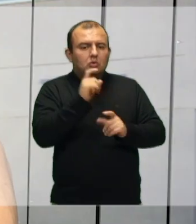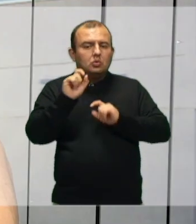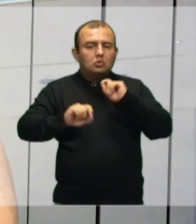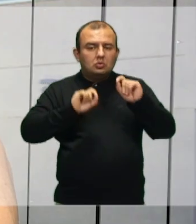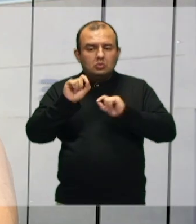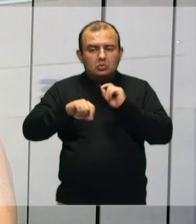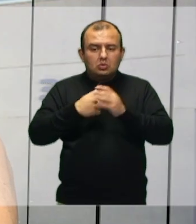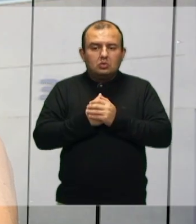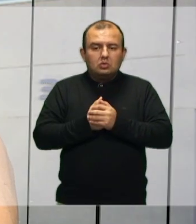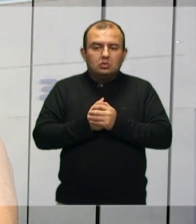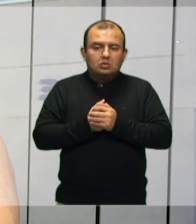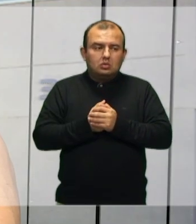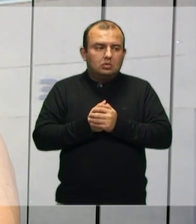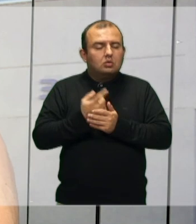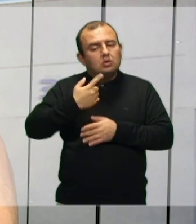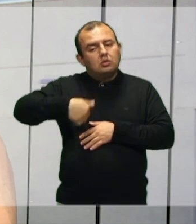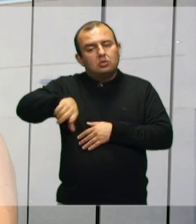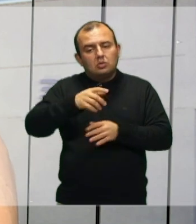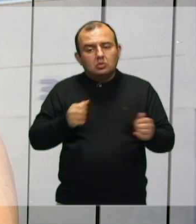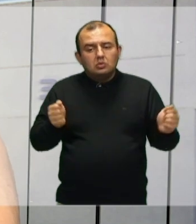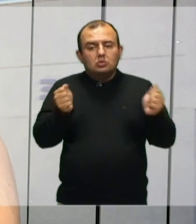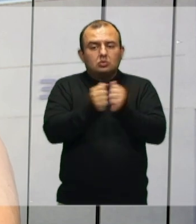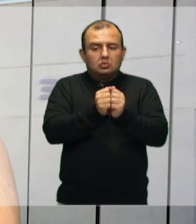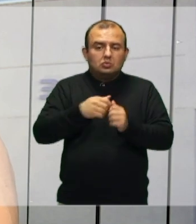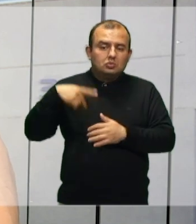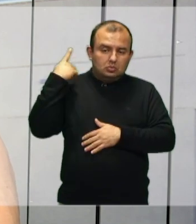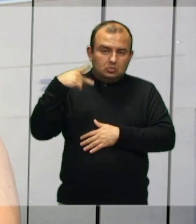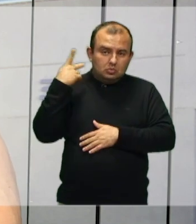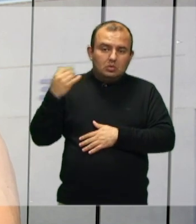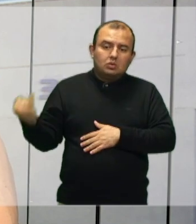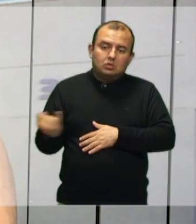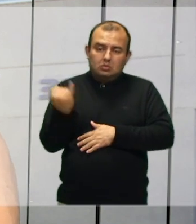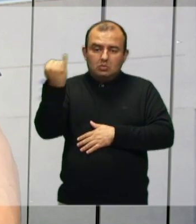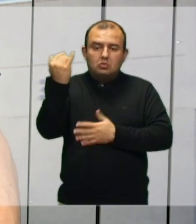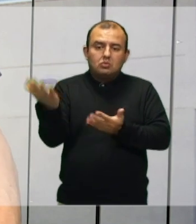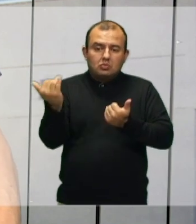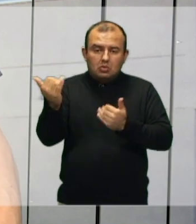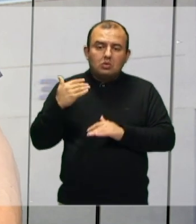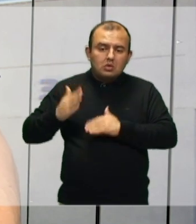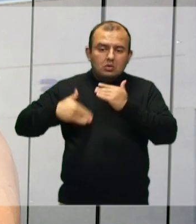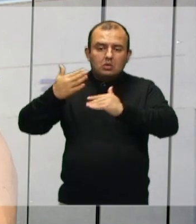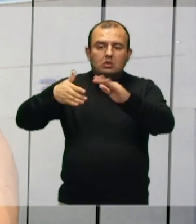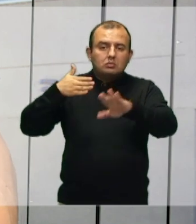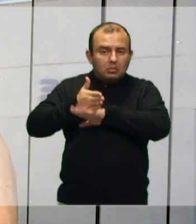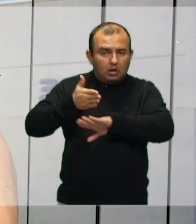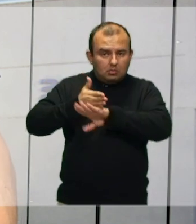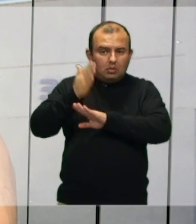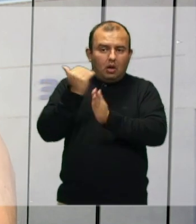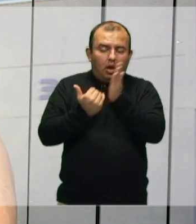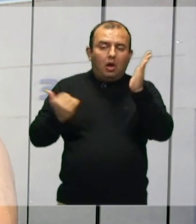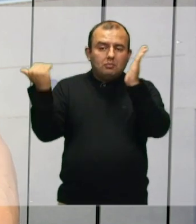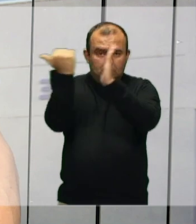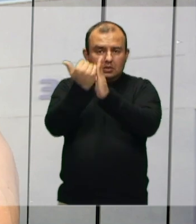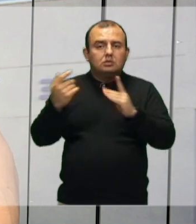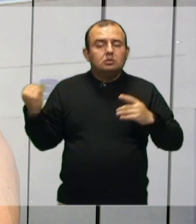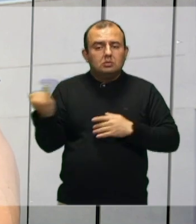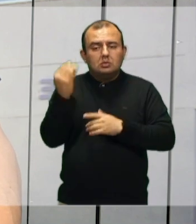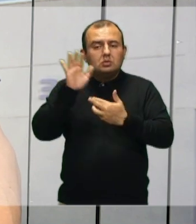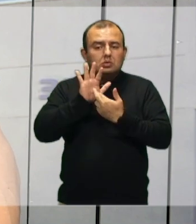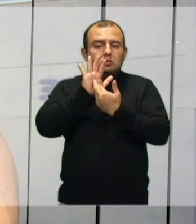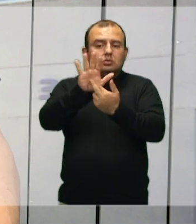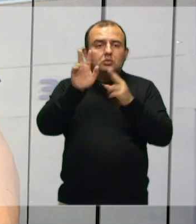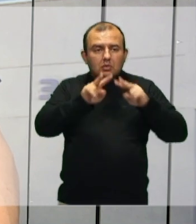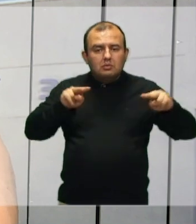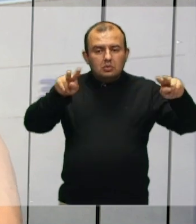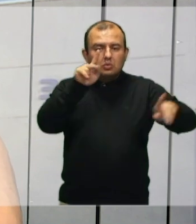nossa junção com a política é muito importante, os jovens cada vez mais participarem, eles também representarem a